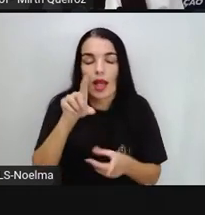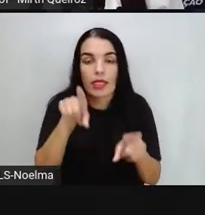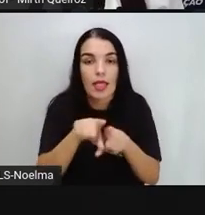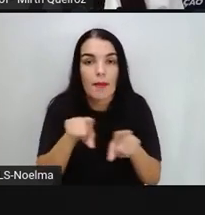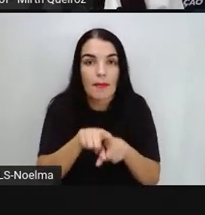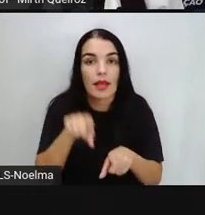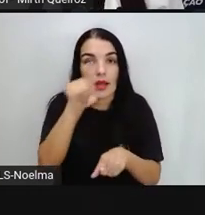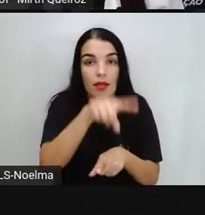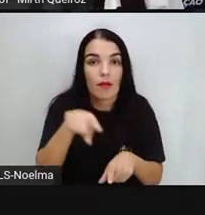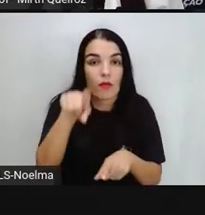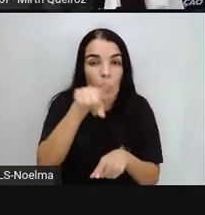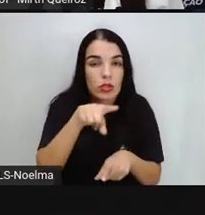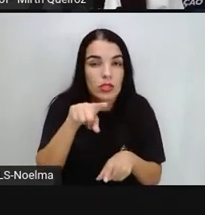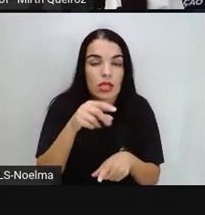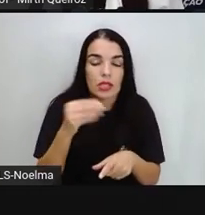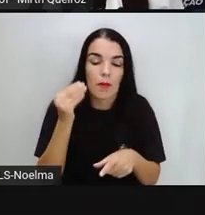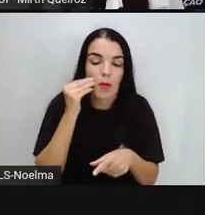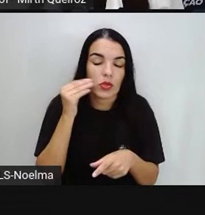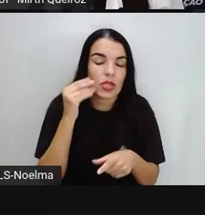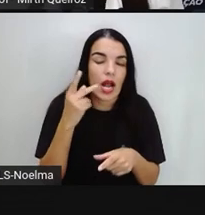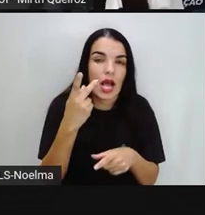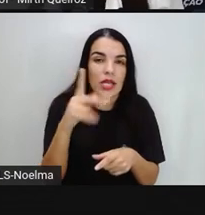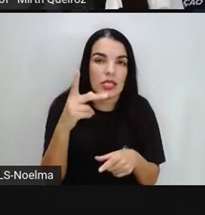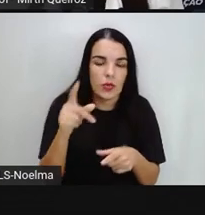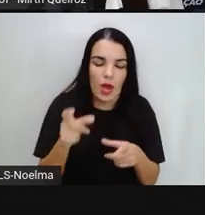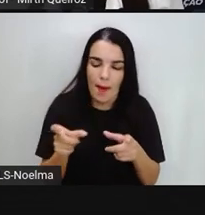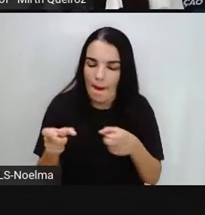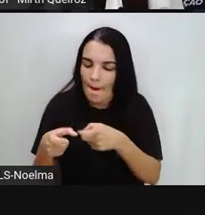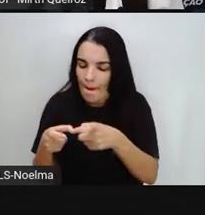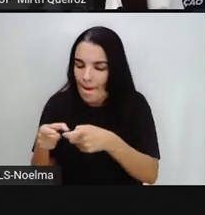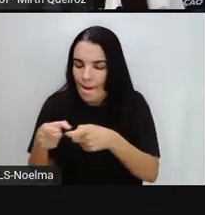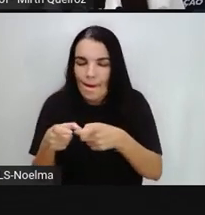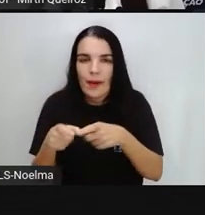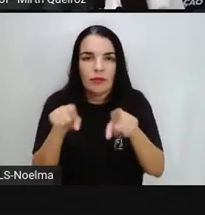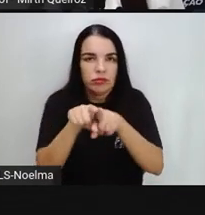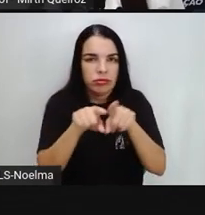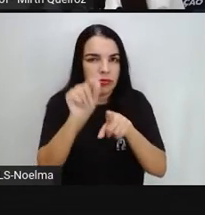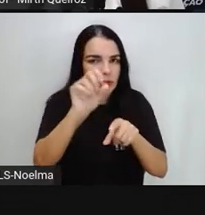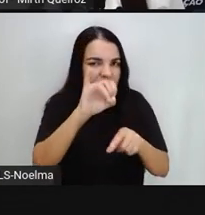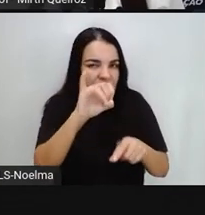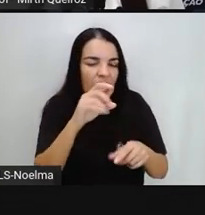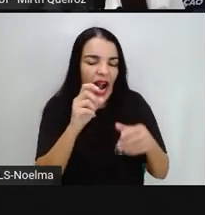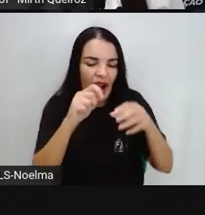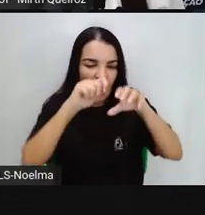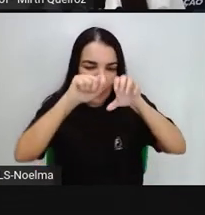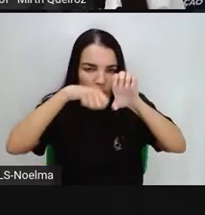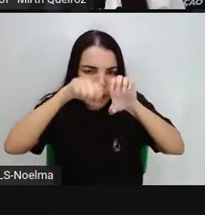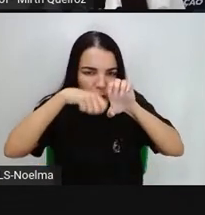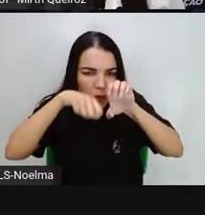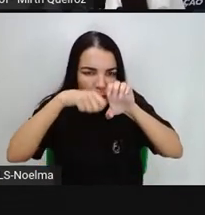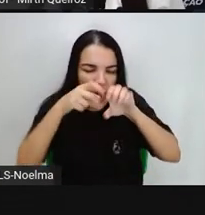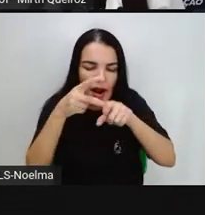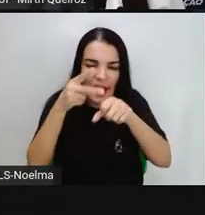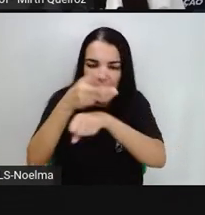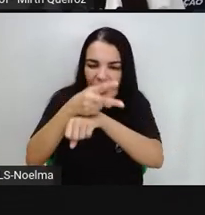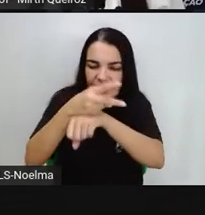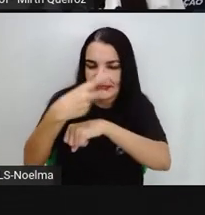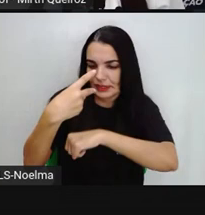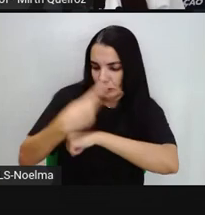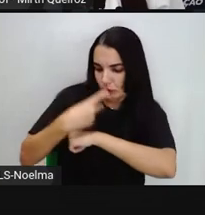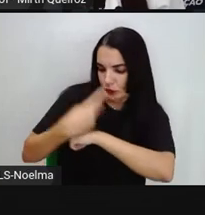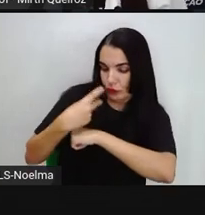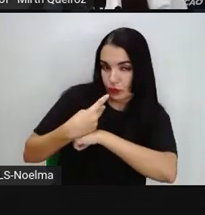decida gravar o vídeo, vocês vão postar nas redes sociais e marcar a sua escola e as redes